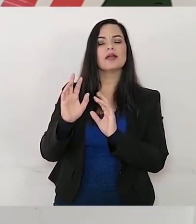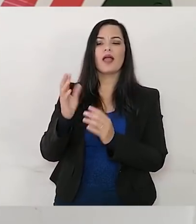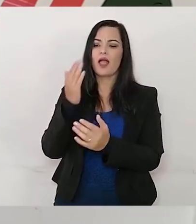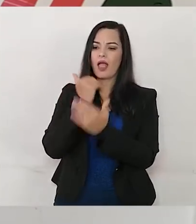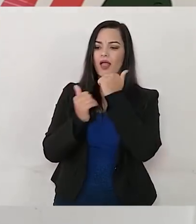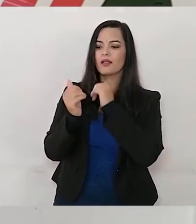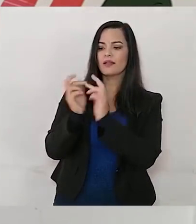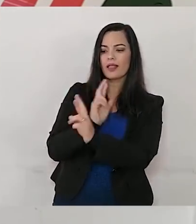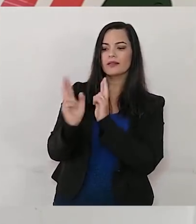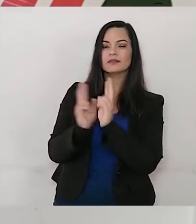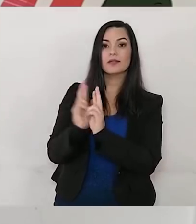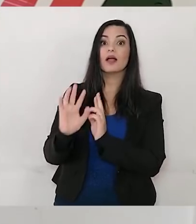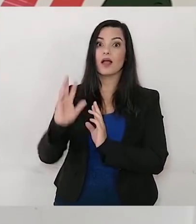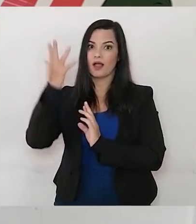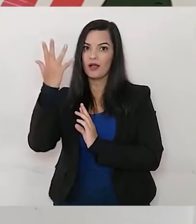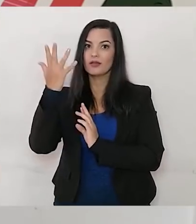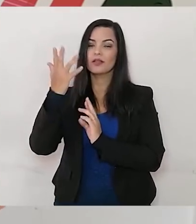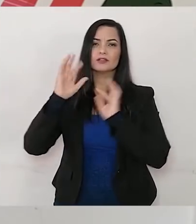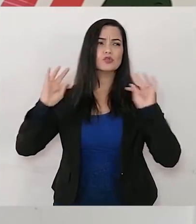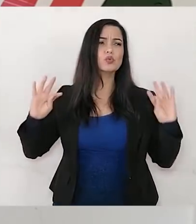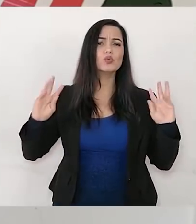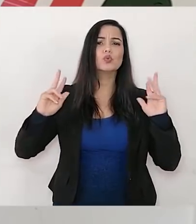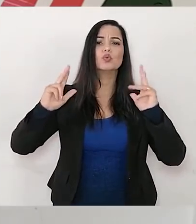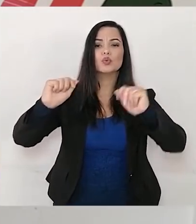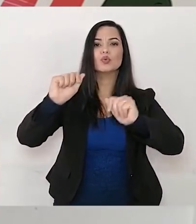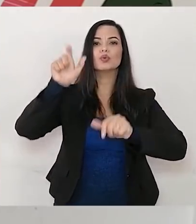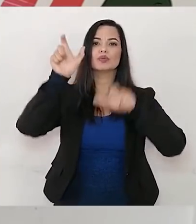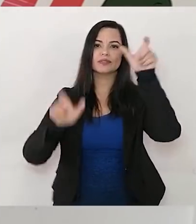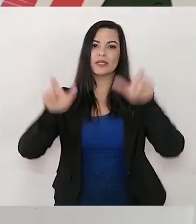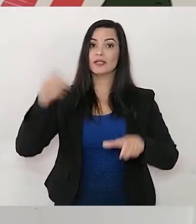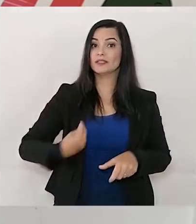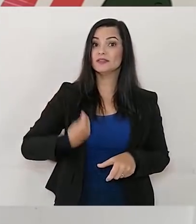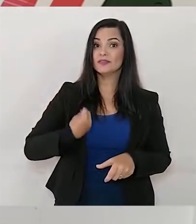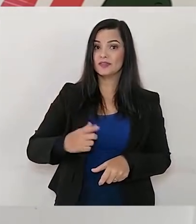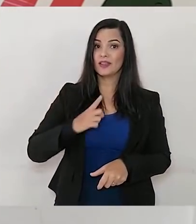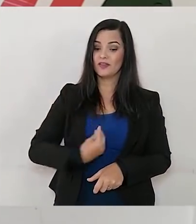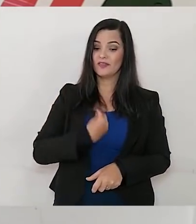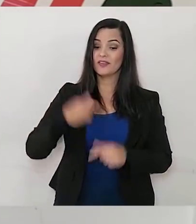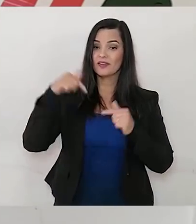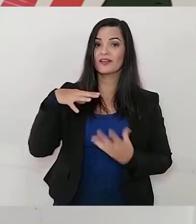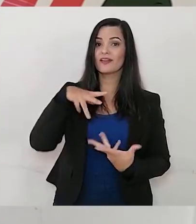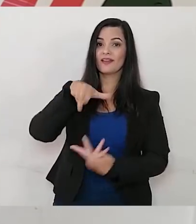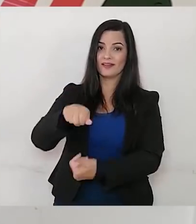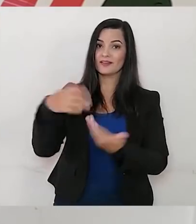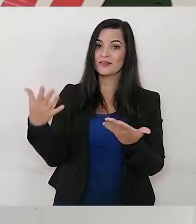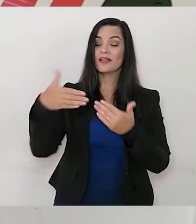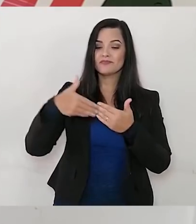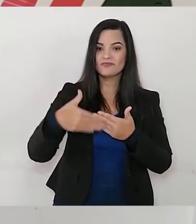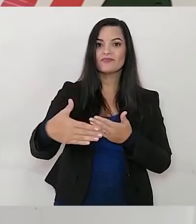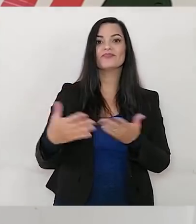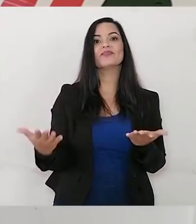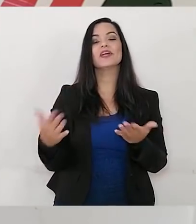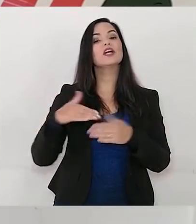ela acontece com todos os seres vivos que existem no planeta Terra. É a partir